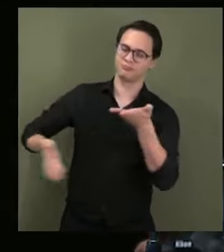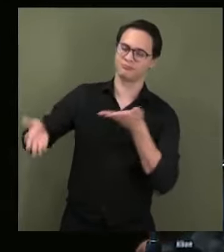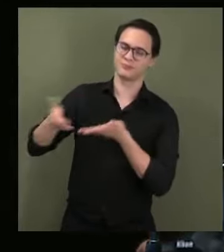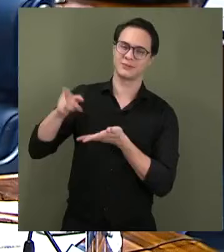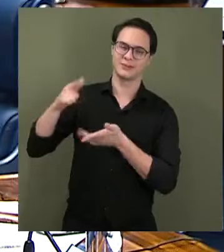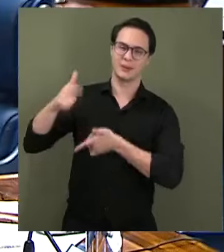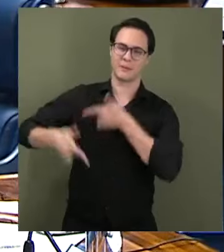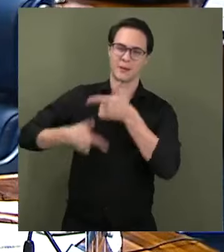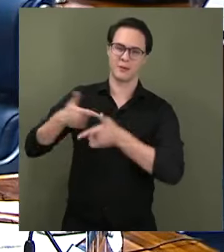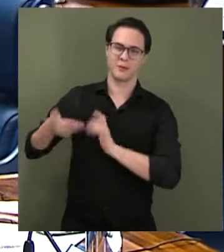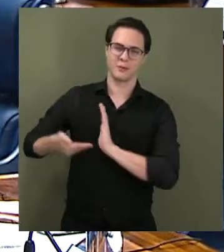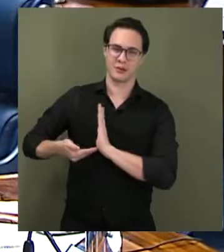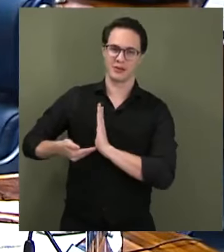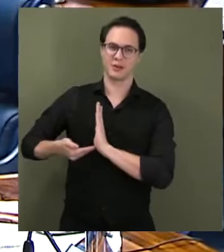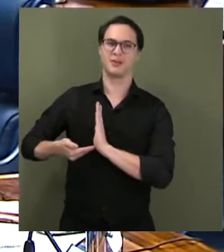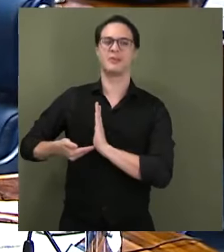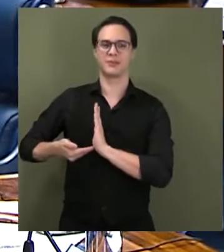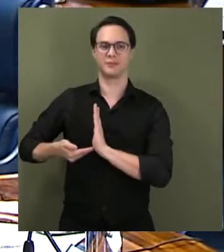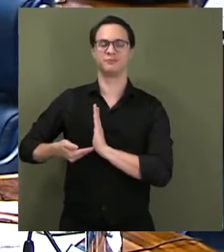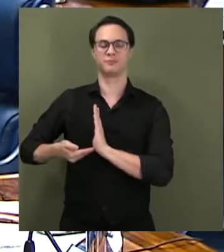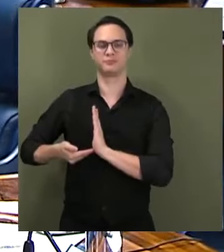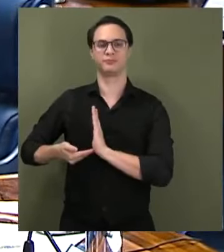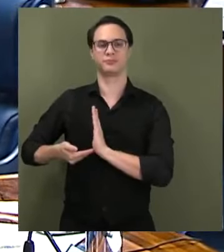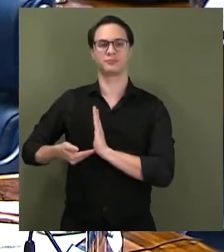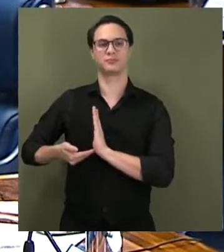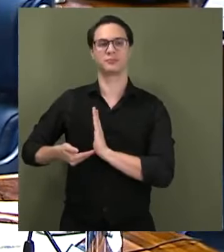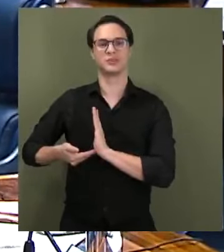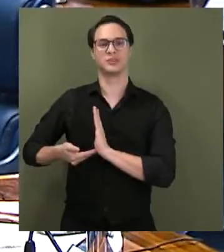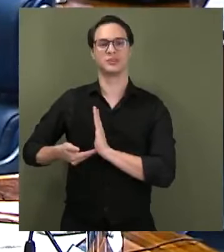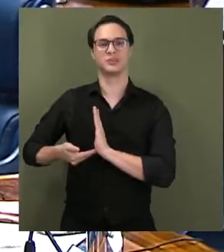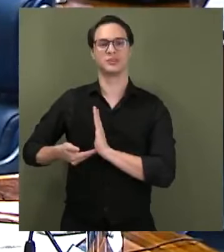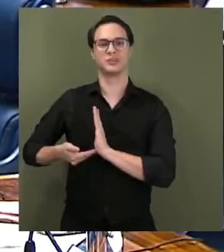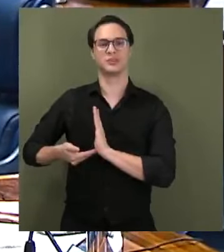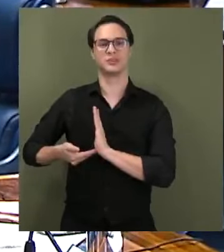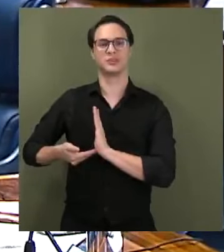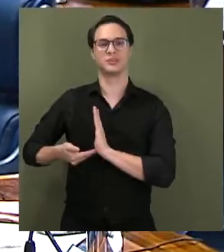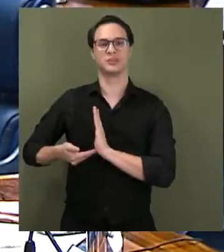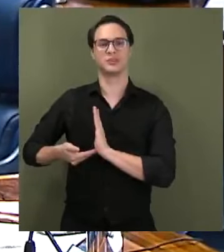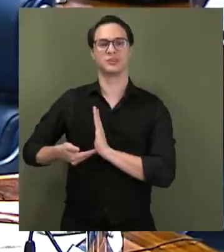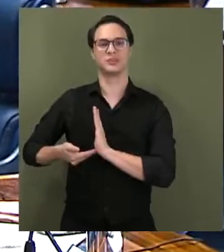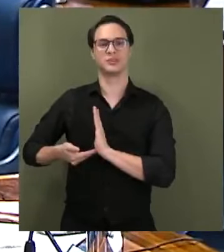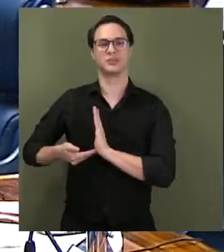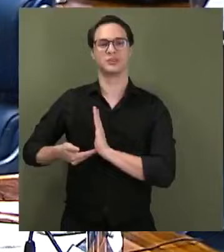convivermos junto lá na Câmara Federal, e eu vou contar aqui uma breve passagem.